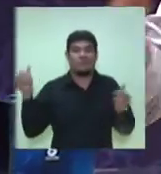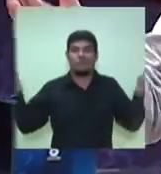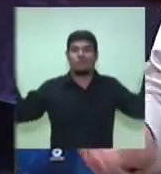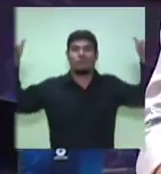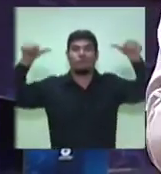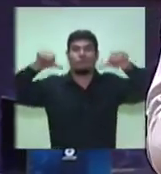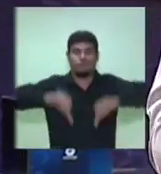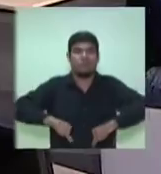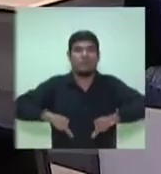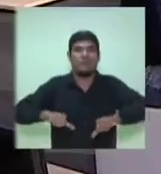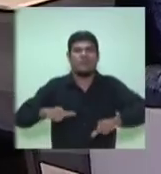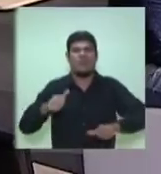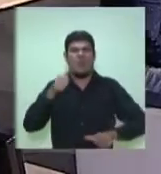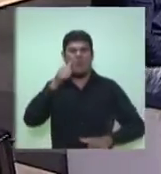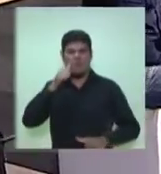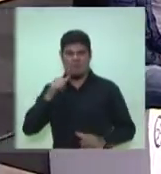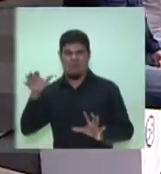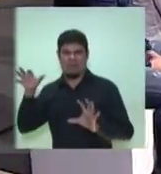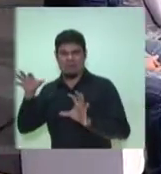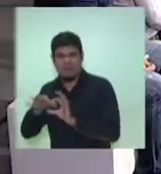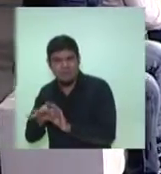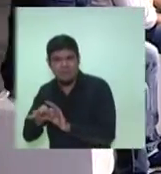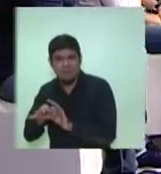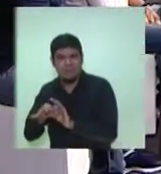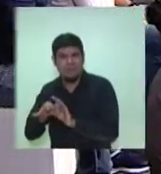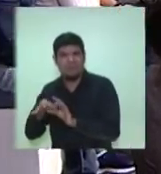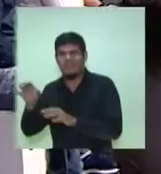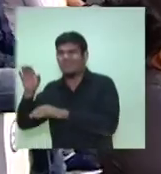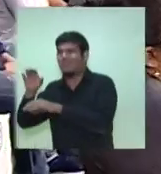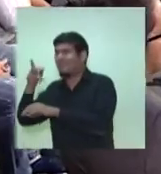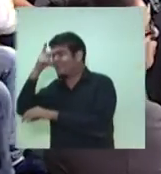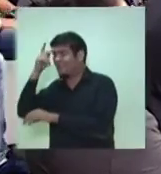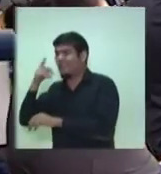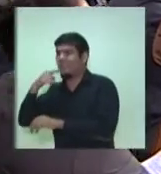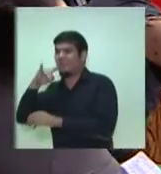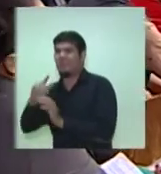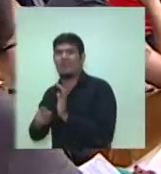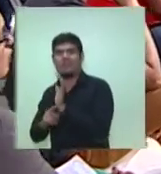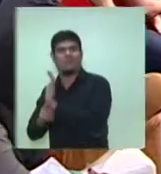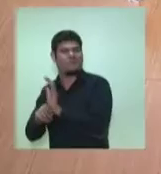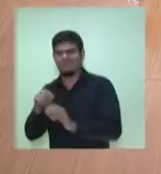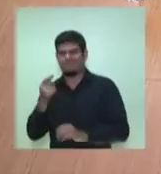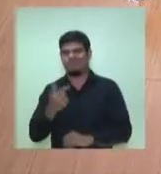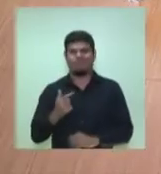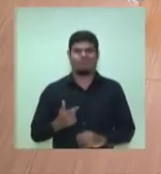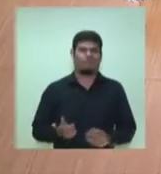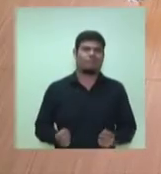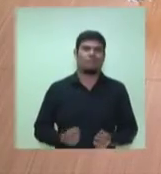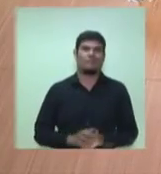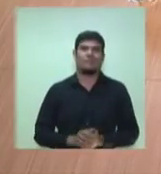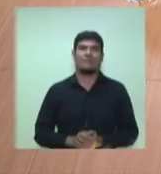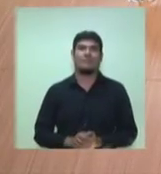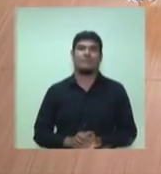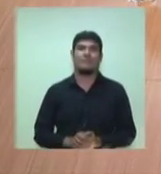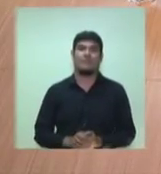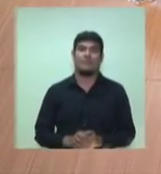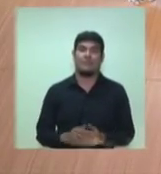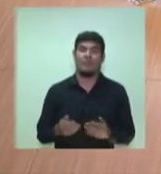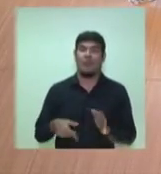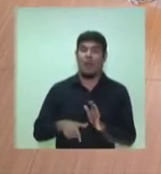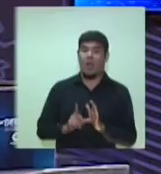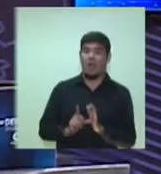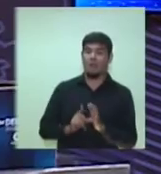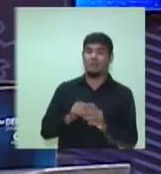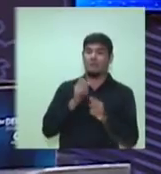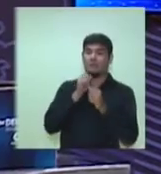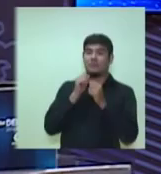pensar em governo do Estado como aliado para tratar de dependentes e usuários de drogas. Antes do comentário, só a gente tem uma informação aqui,